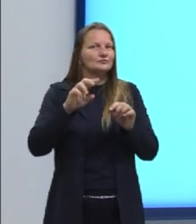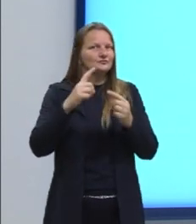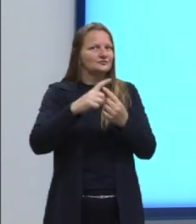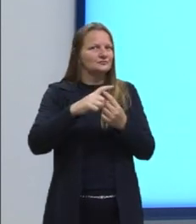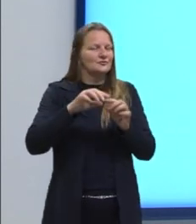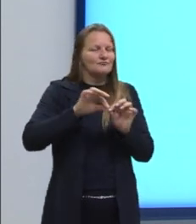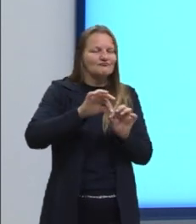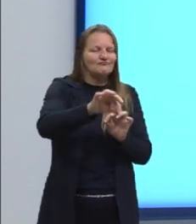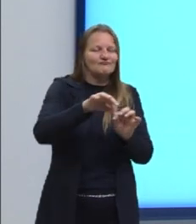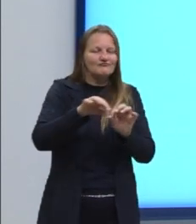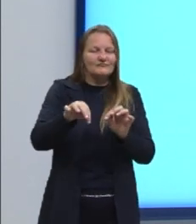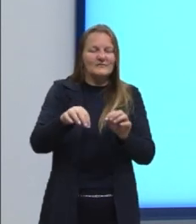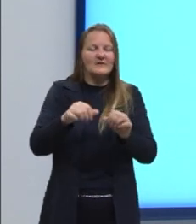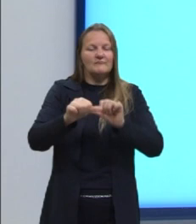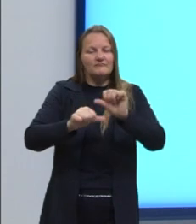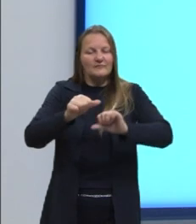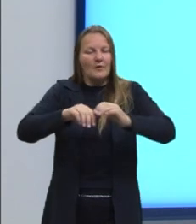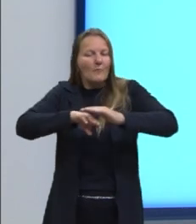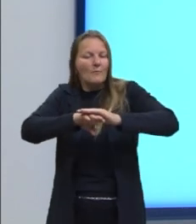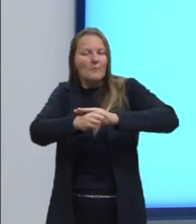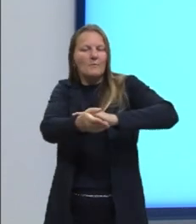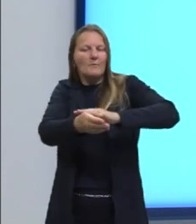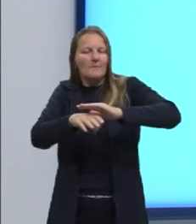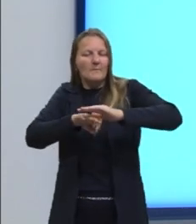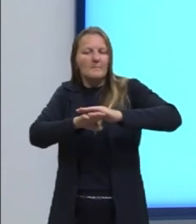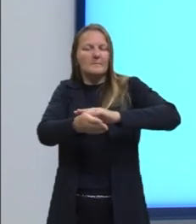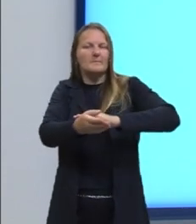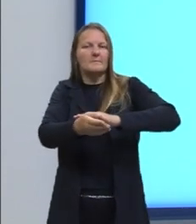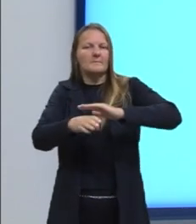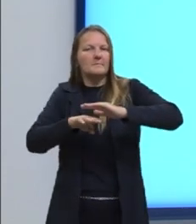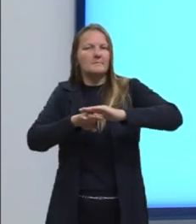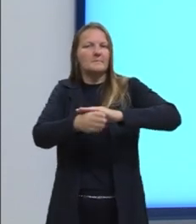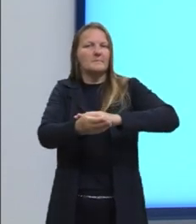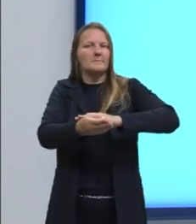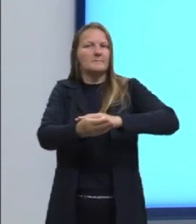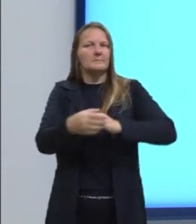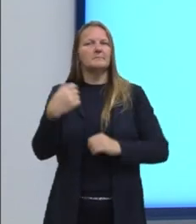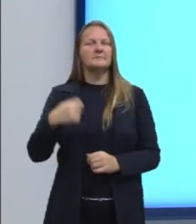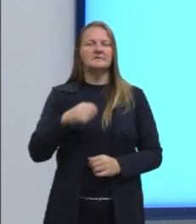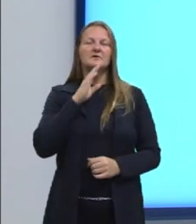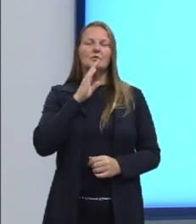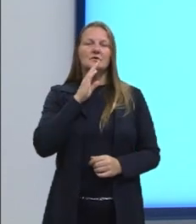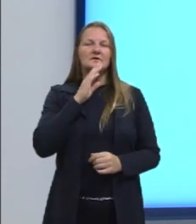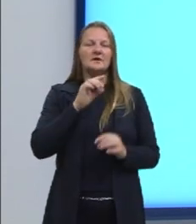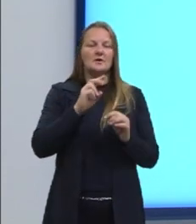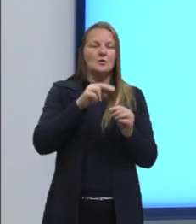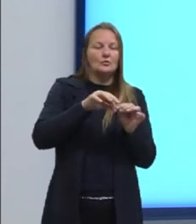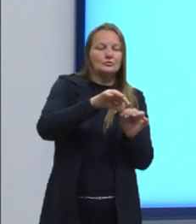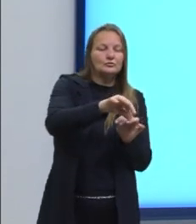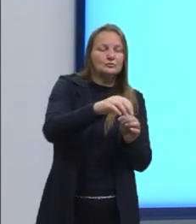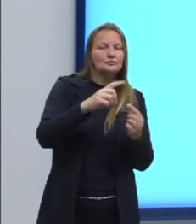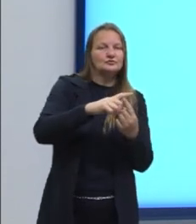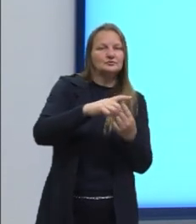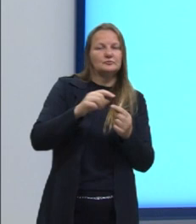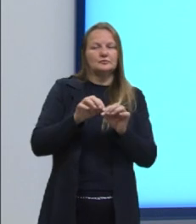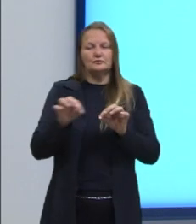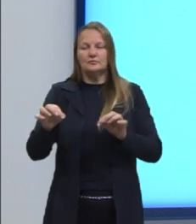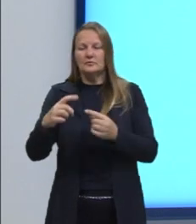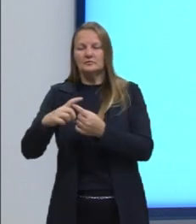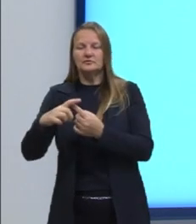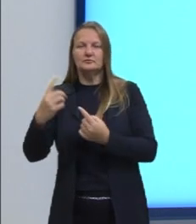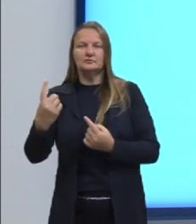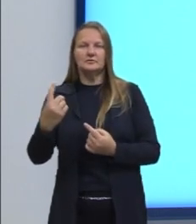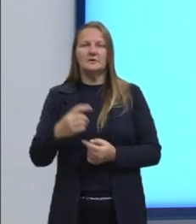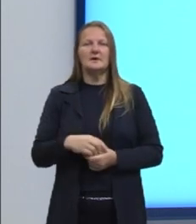Então, é importante nós conhecermos as transformações entre unidades. Aqui fala também nas